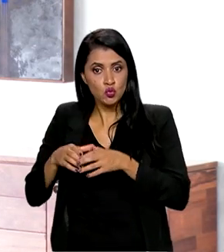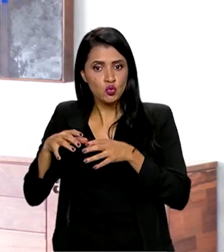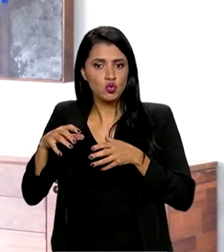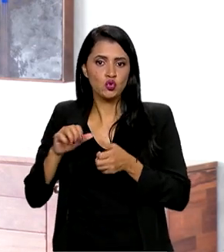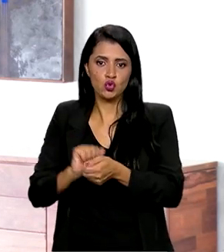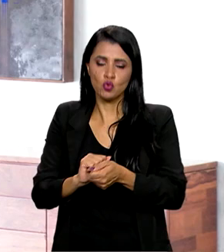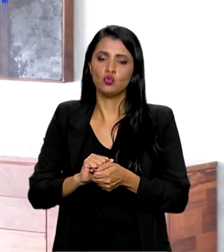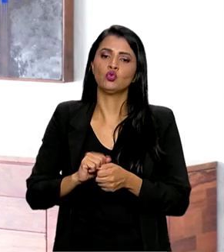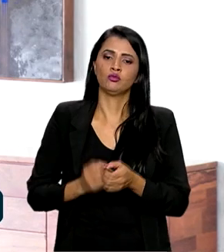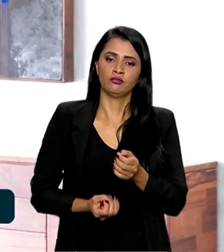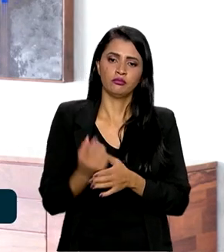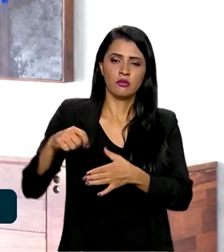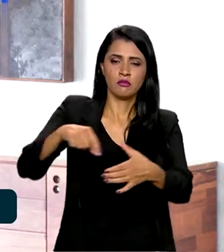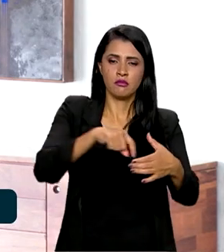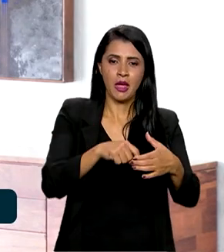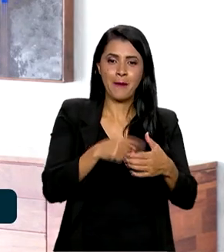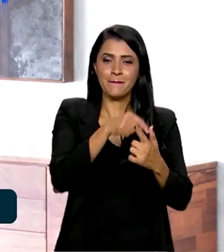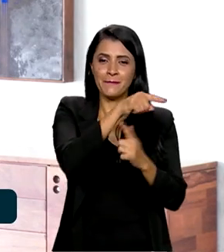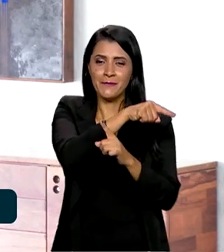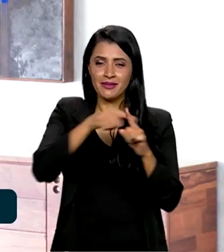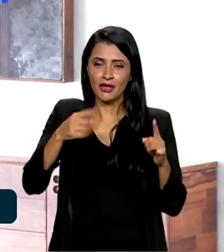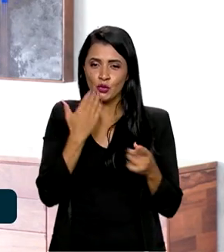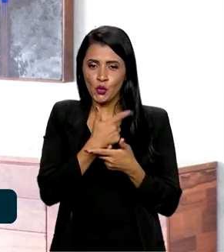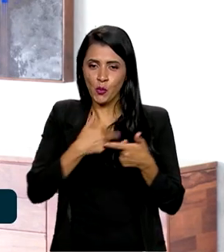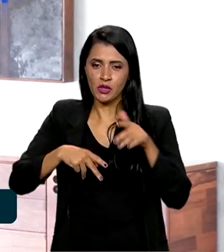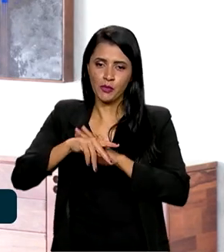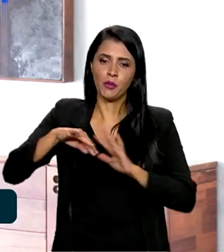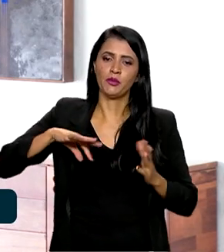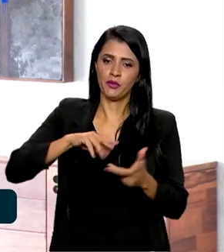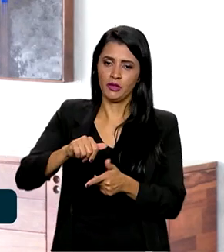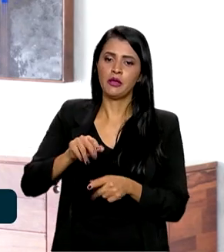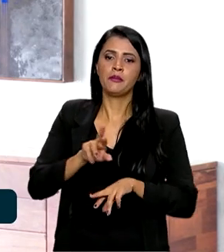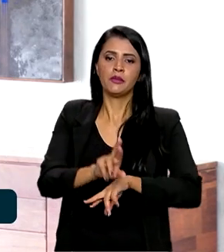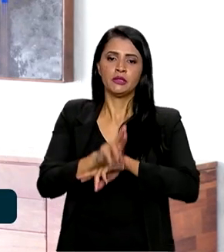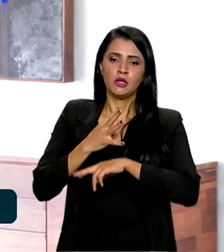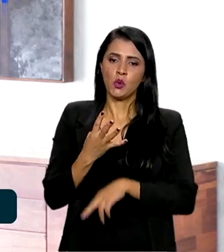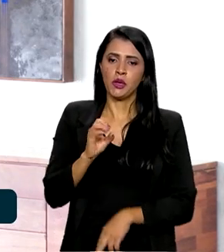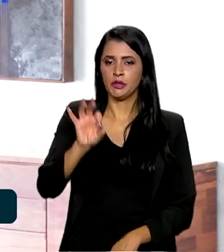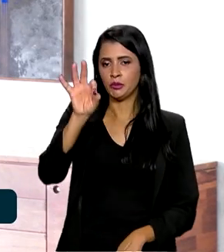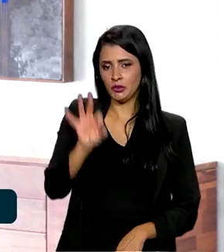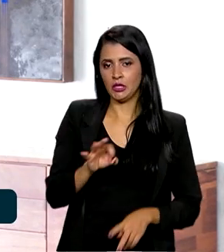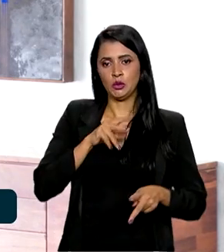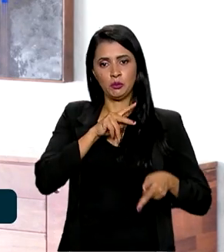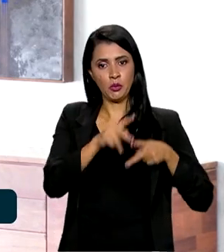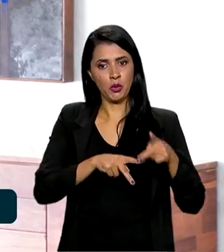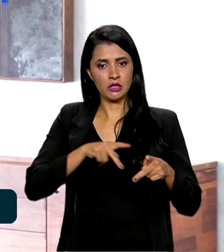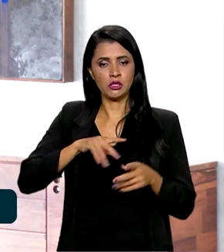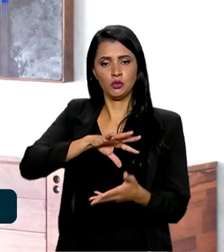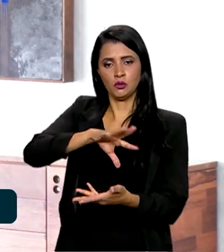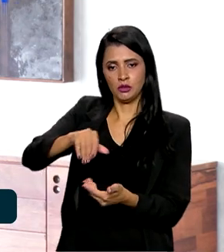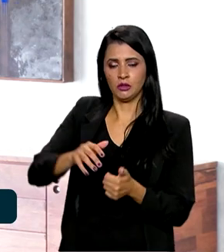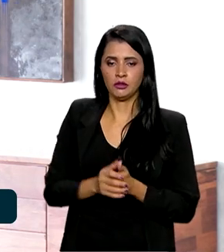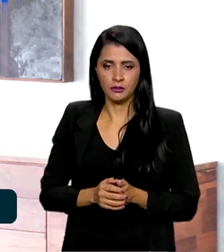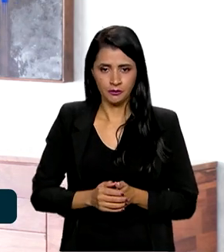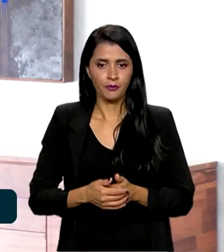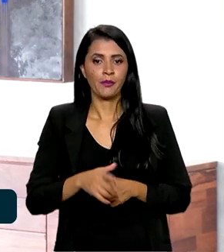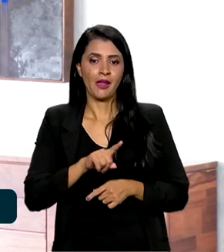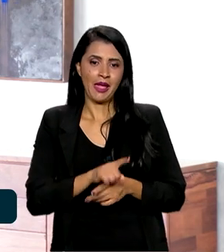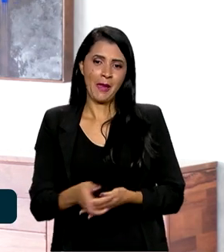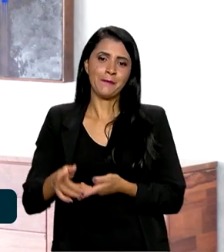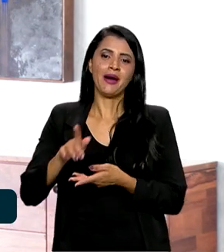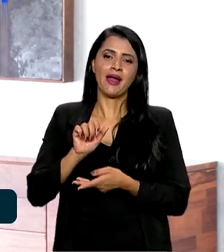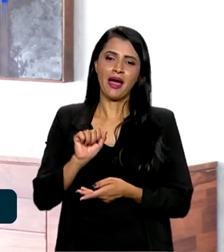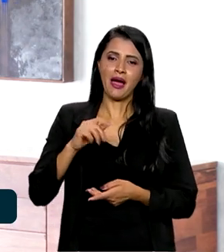de todo o alimento do planeta e representam 40% de toda a população. Para a Agência Brasileira de Promoção de